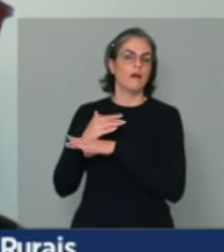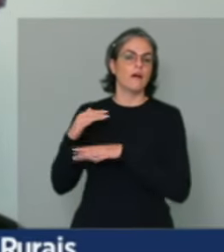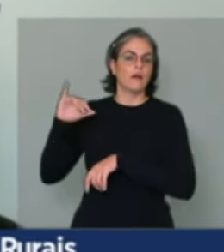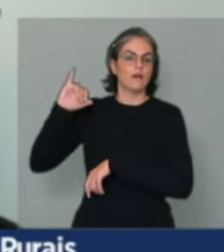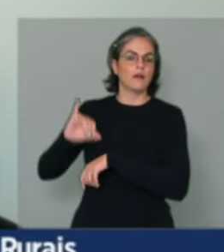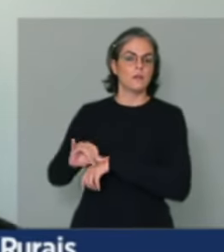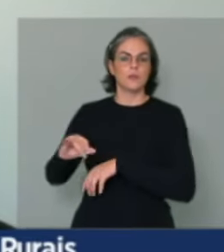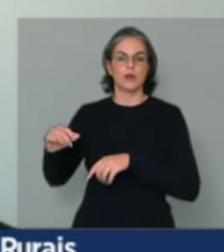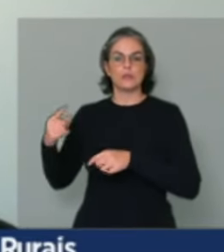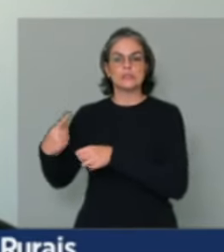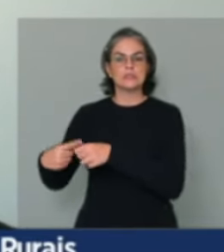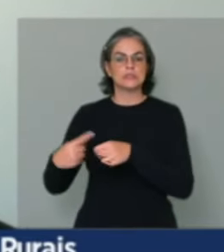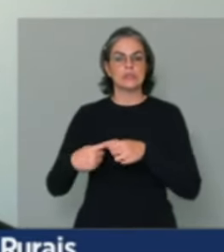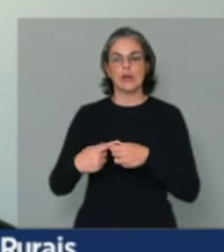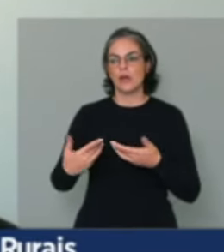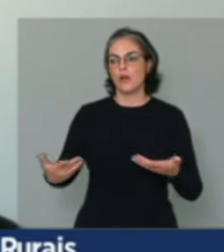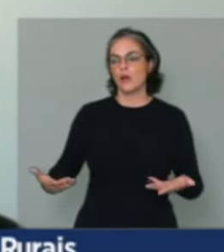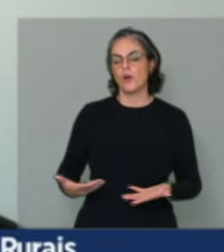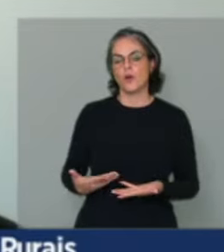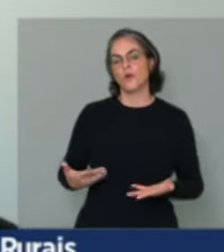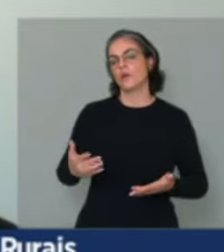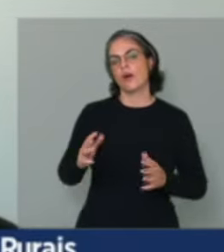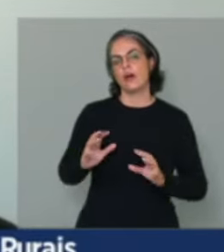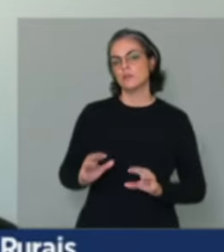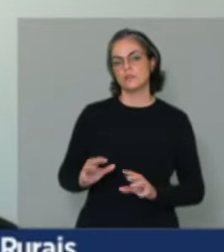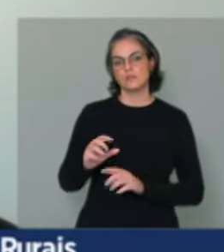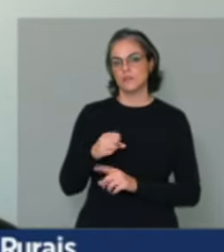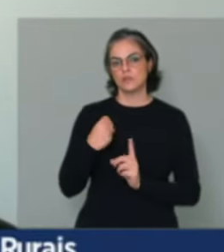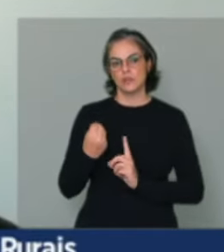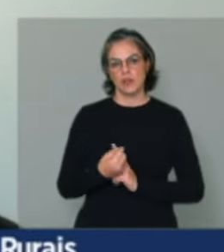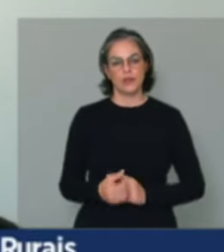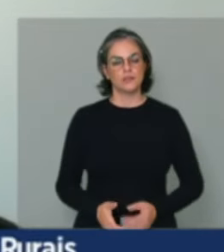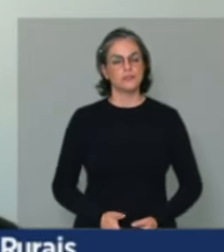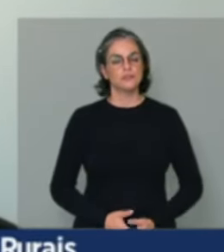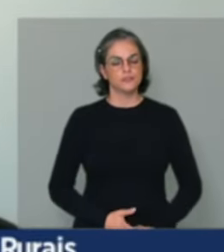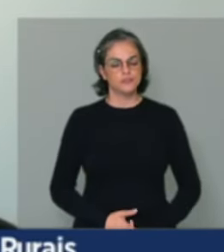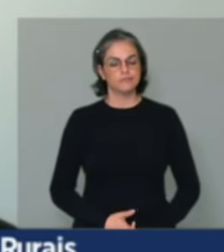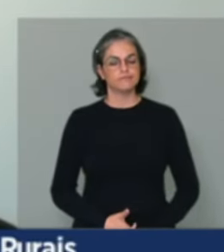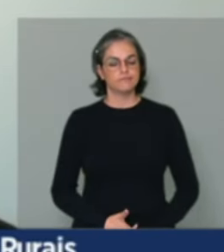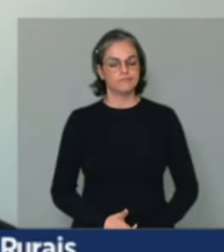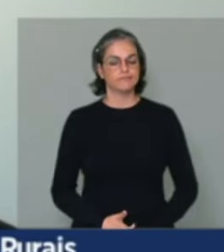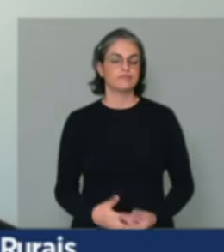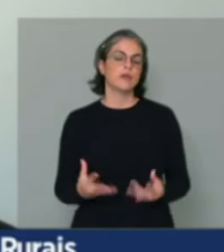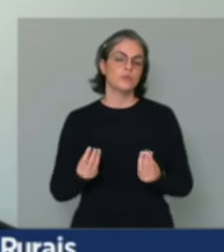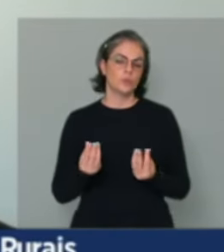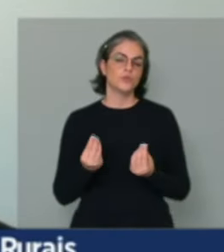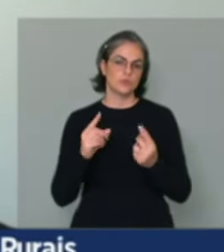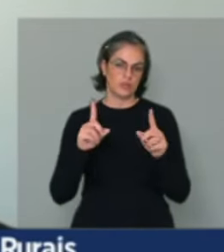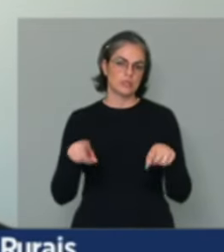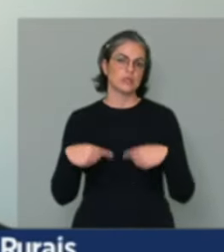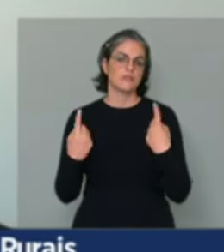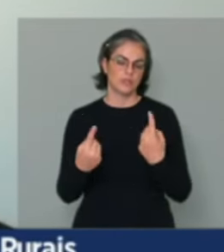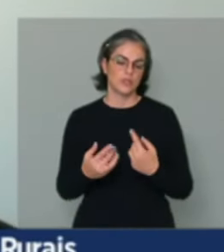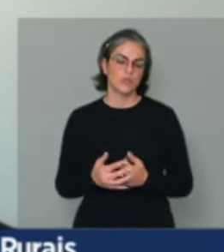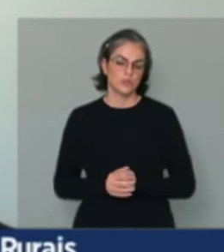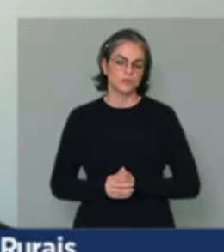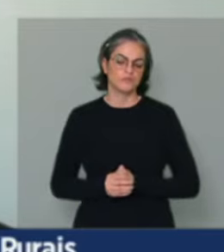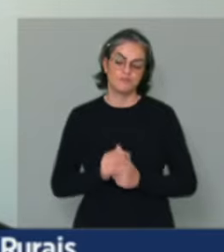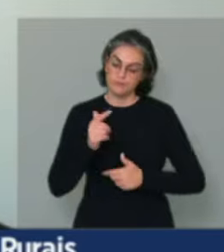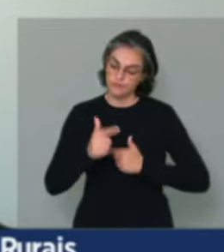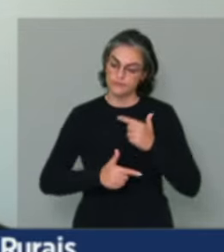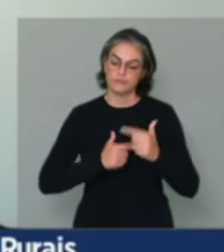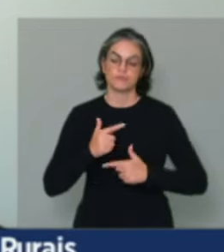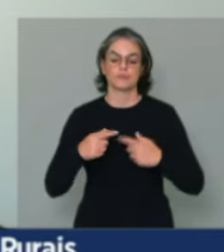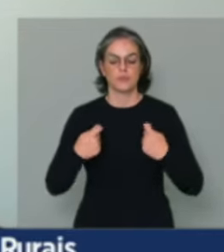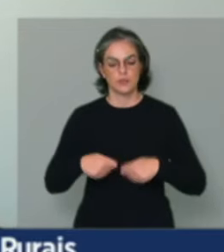é o modelo de sociedade que nós temos hoje. Então, são muitos desafios e eu quero reforçar que esse trabalho deve permanecer para que a gente